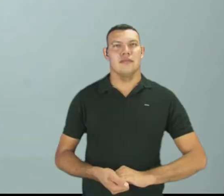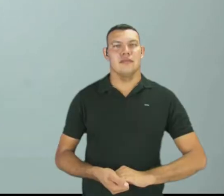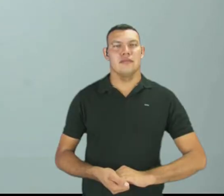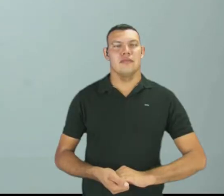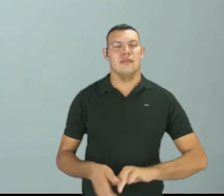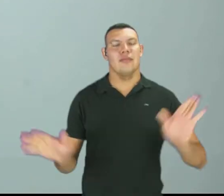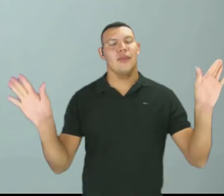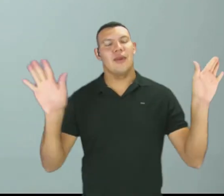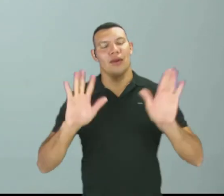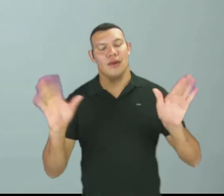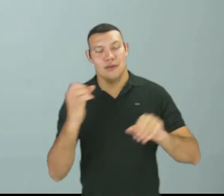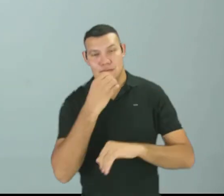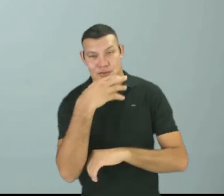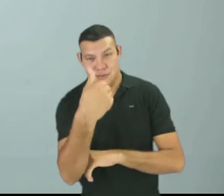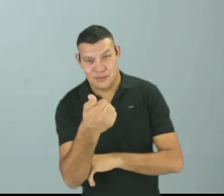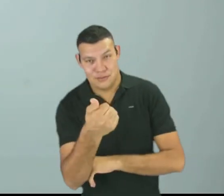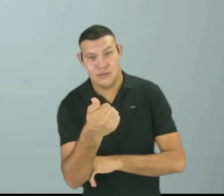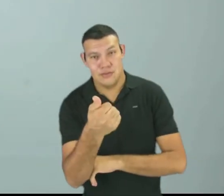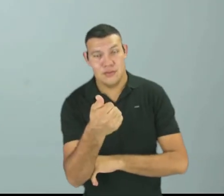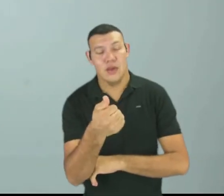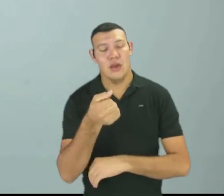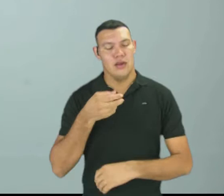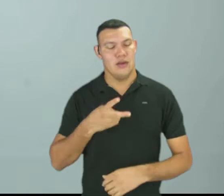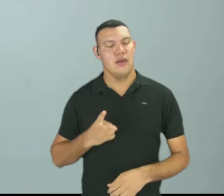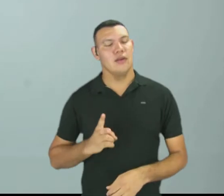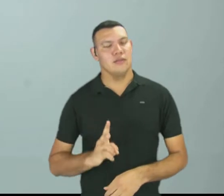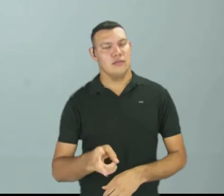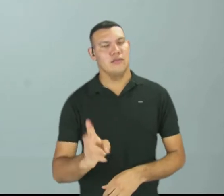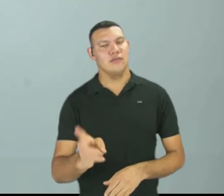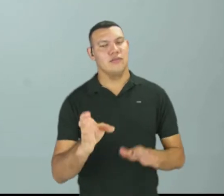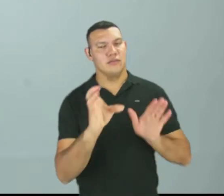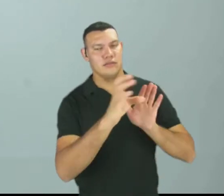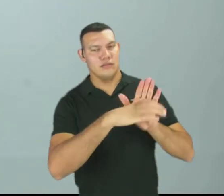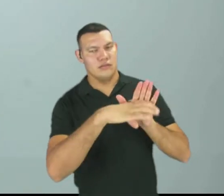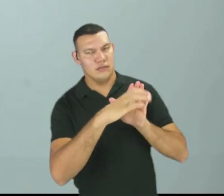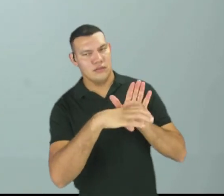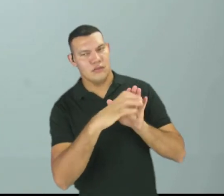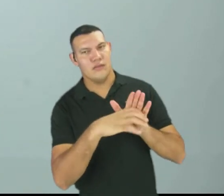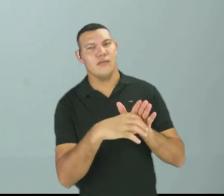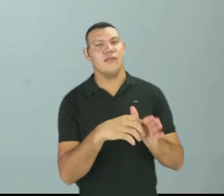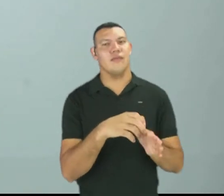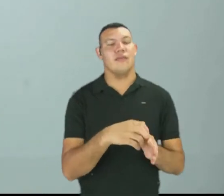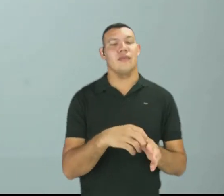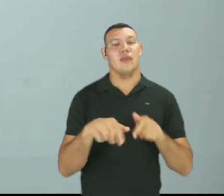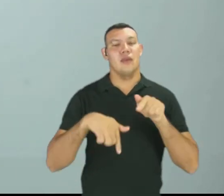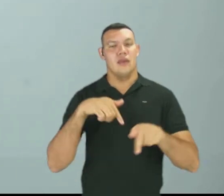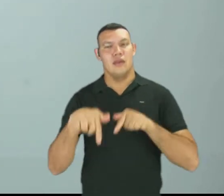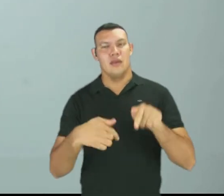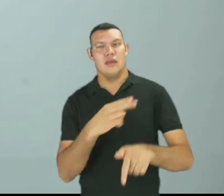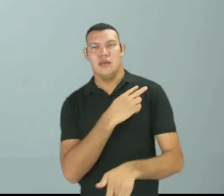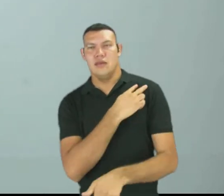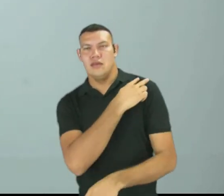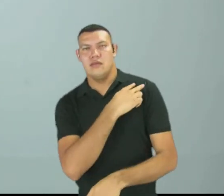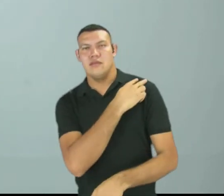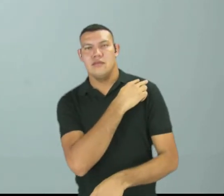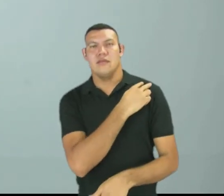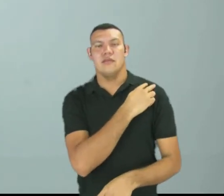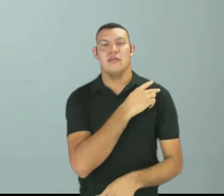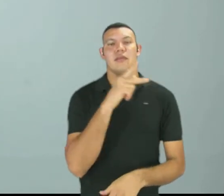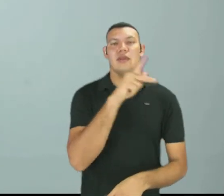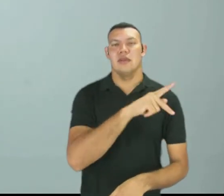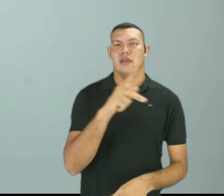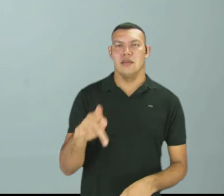Olá, tudo bem? Nós vamos dar continuidade aos conteúdos de química da segunda série. Sou a professora Núbia